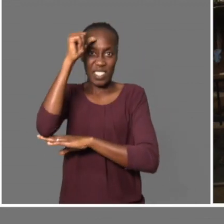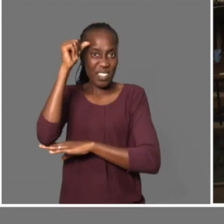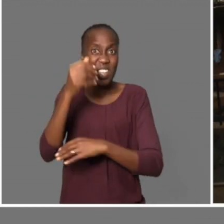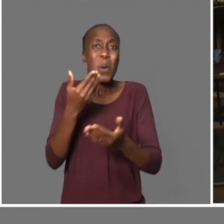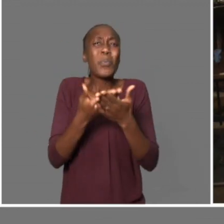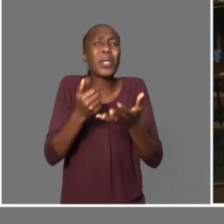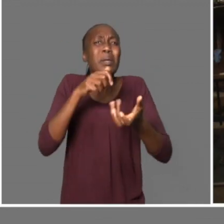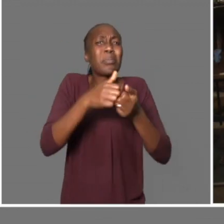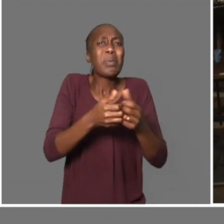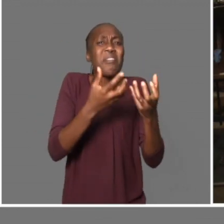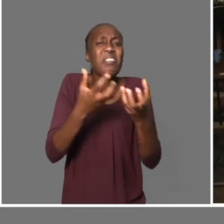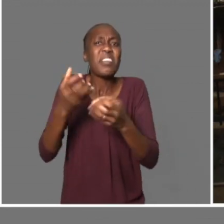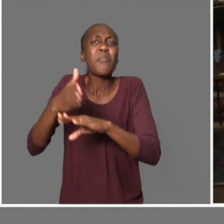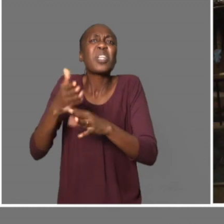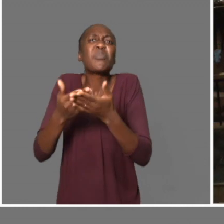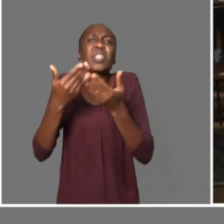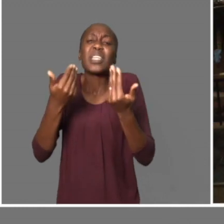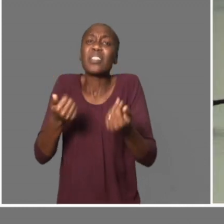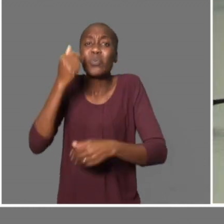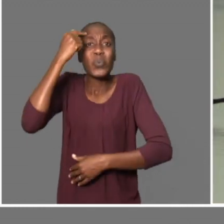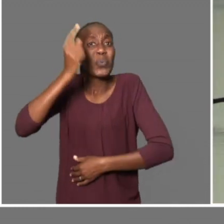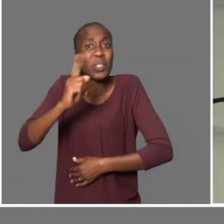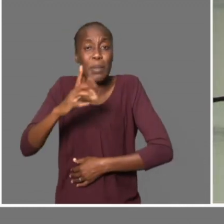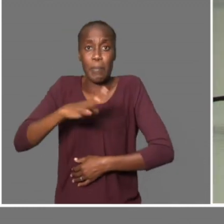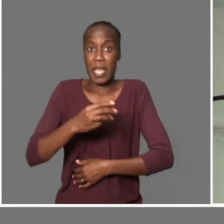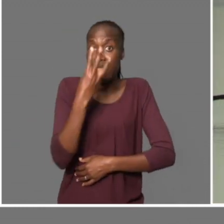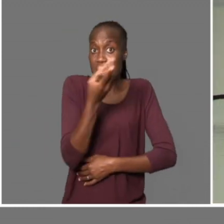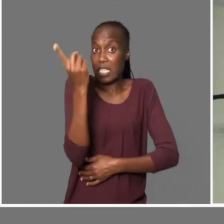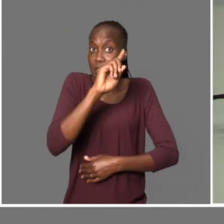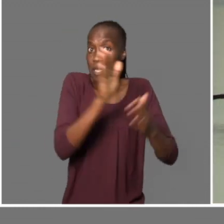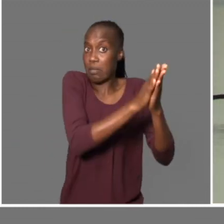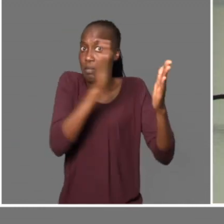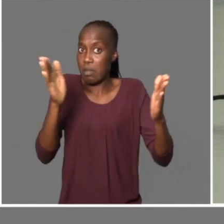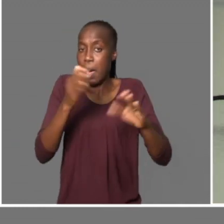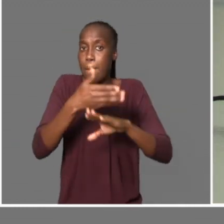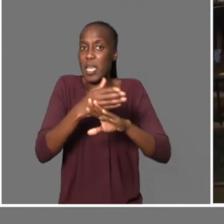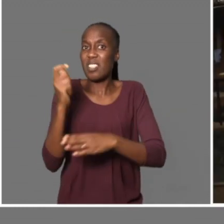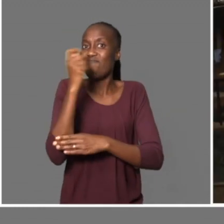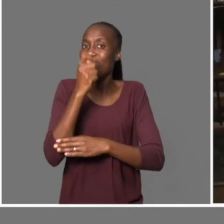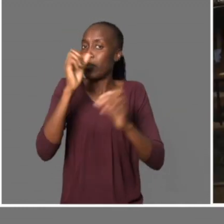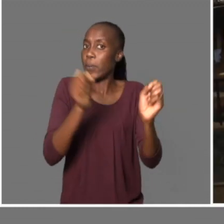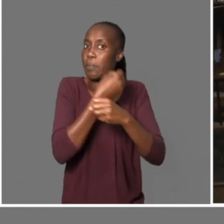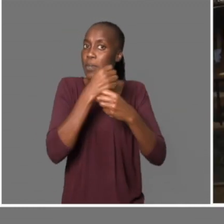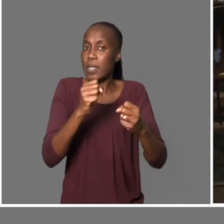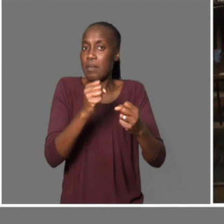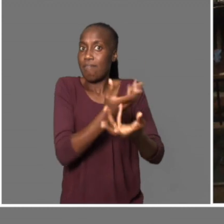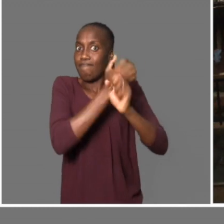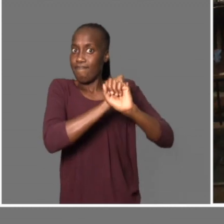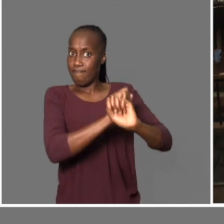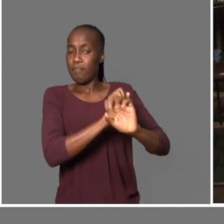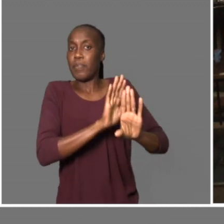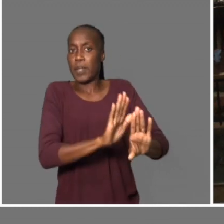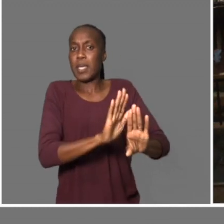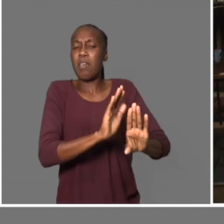toda a gente. As causas, é que aí falta definir quais são as causas da falta de peixe. Temos o período de veda de três